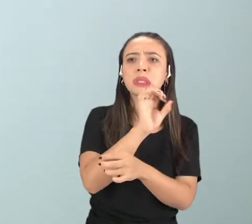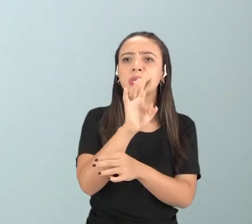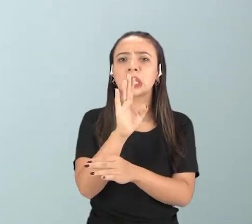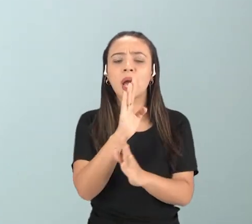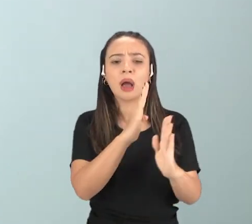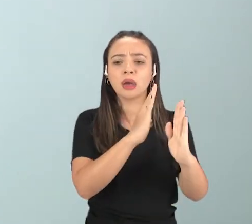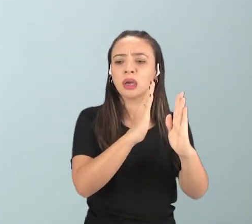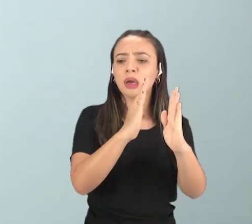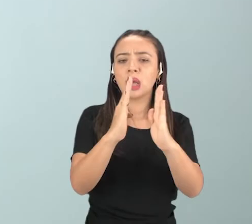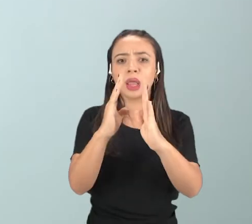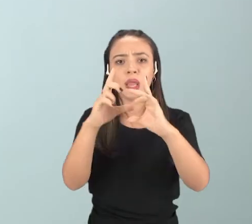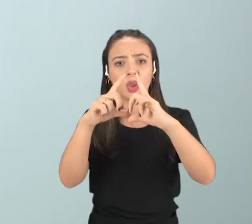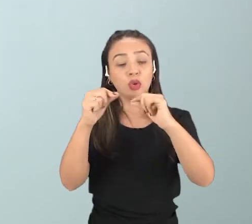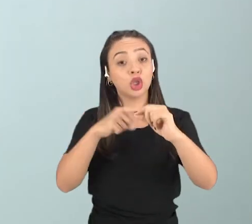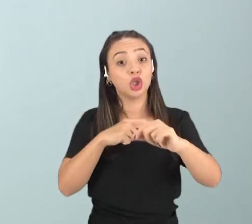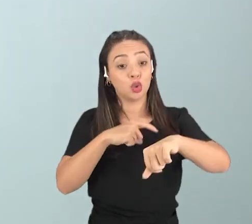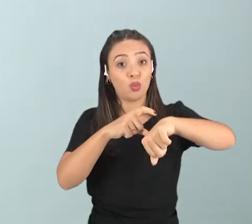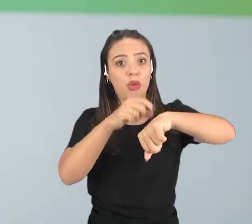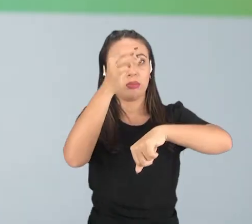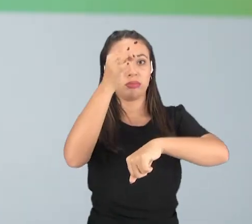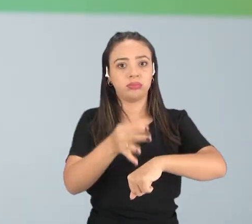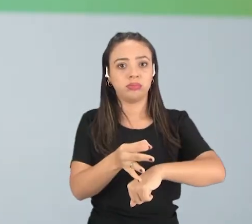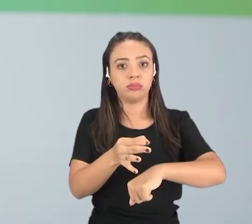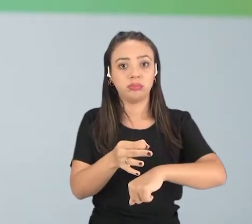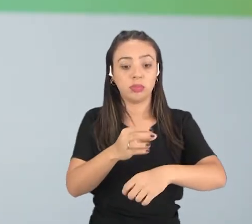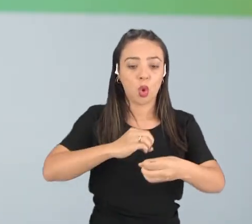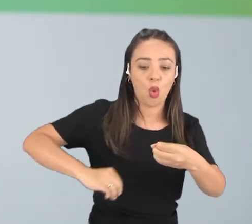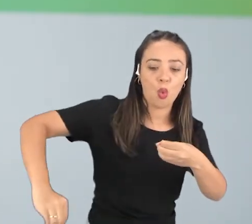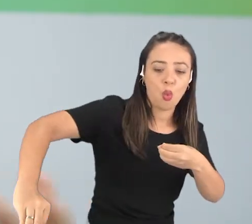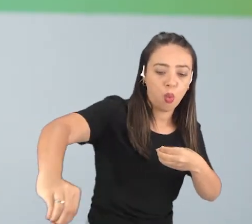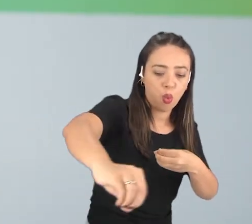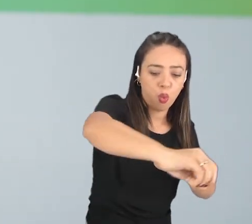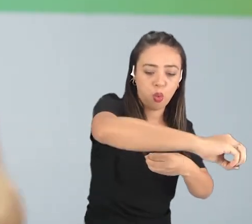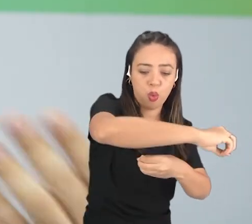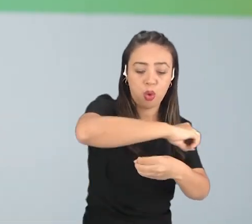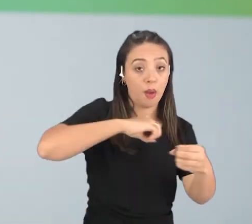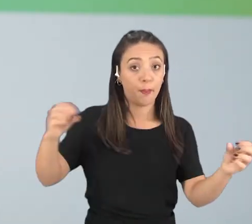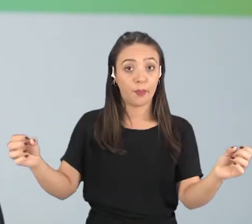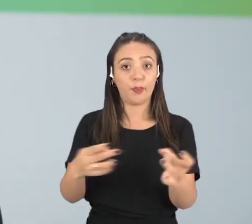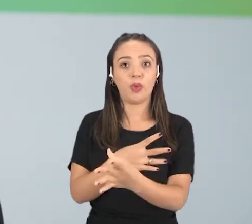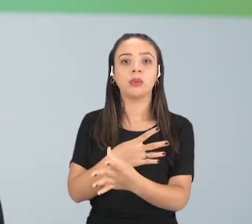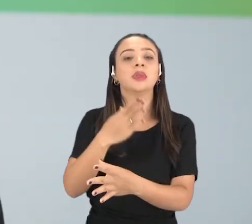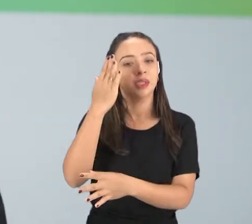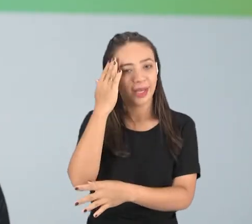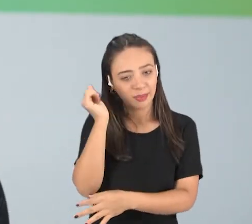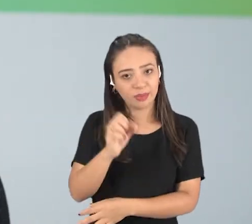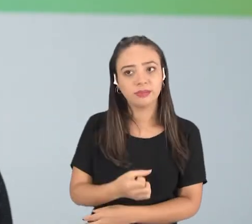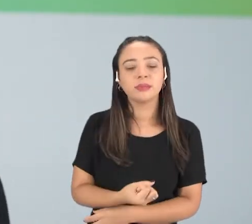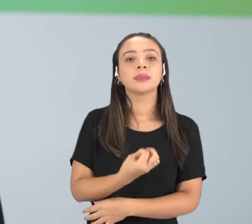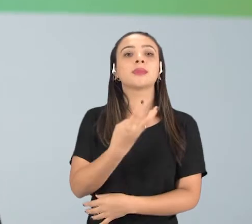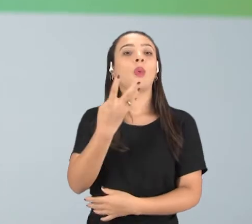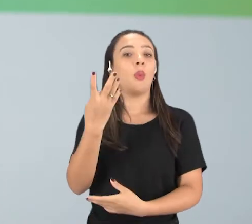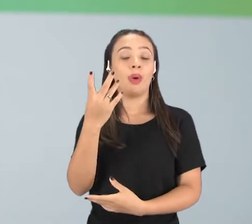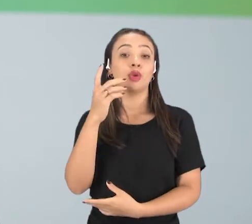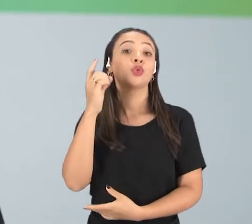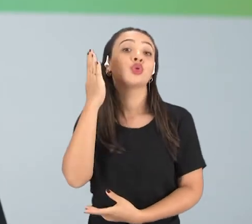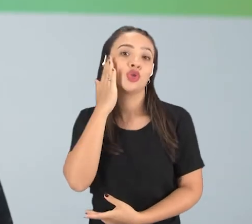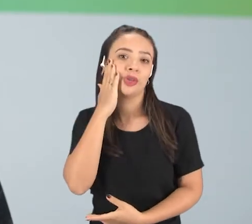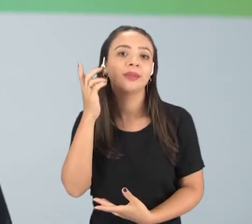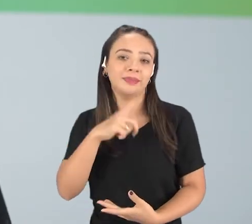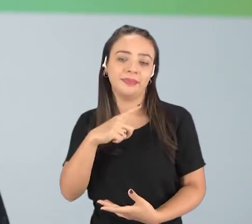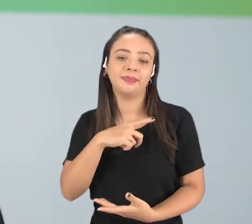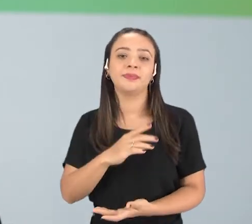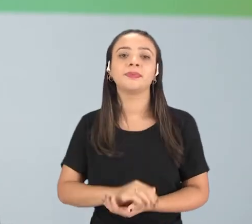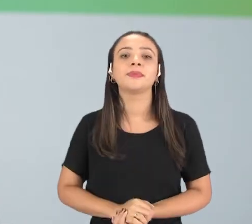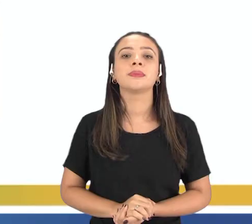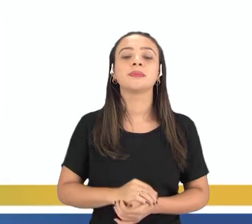tempo determinado. Então, quando aquela Lua completava o seu ciclo total, se passavam tantos dias, tá bom? Então, olhem